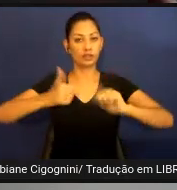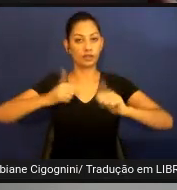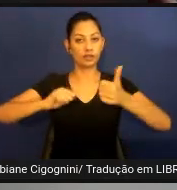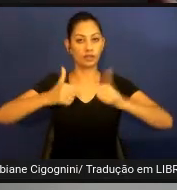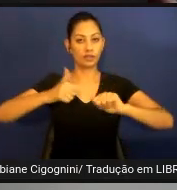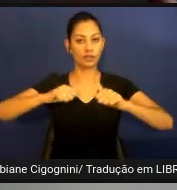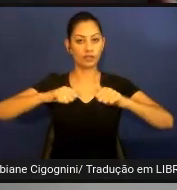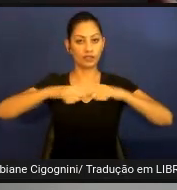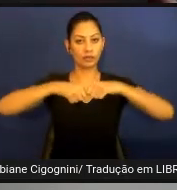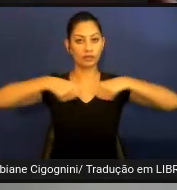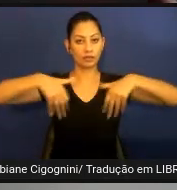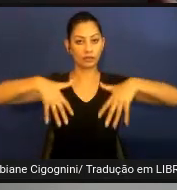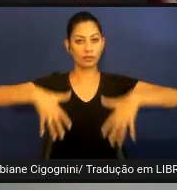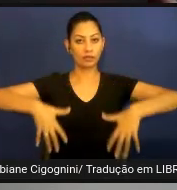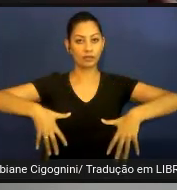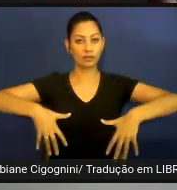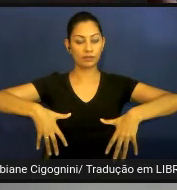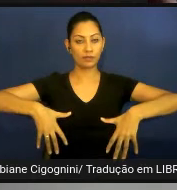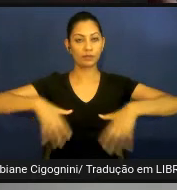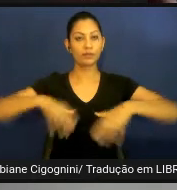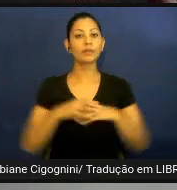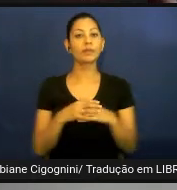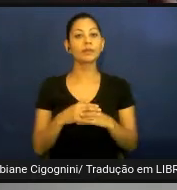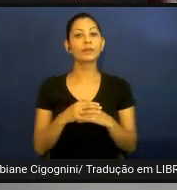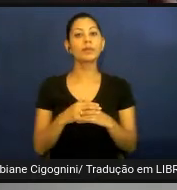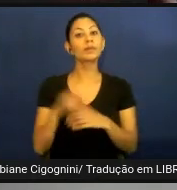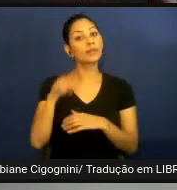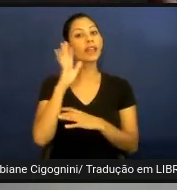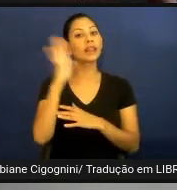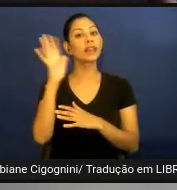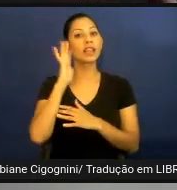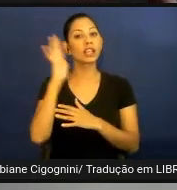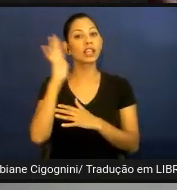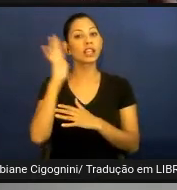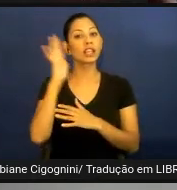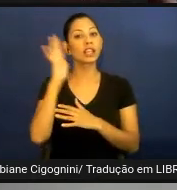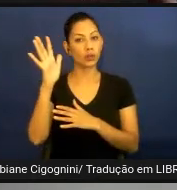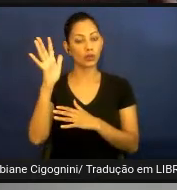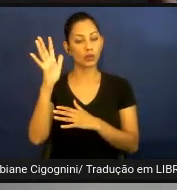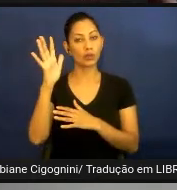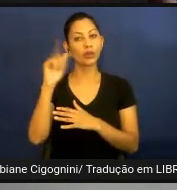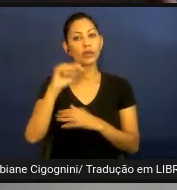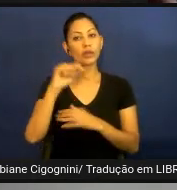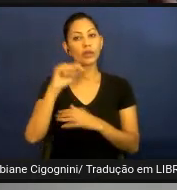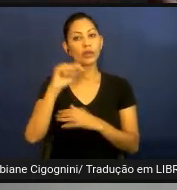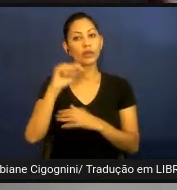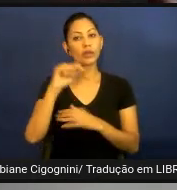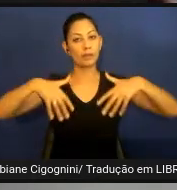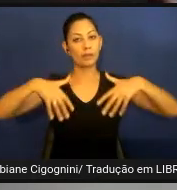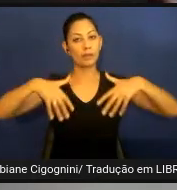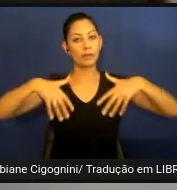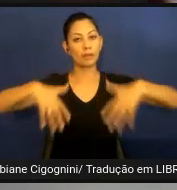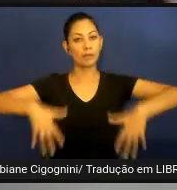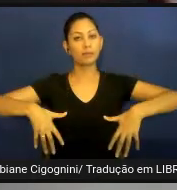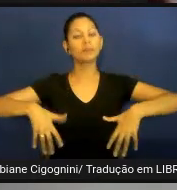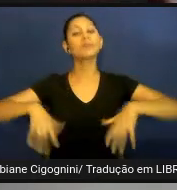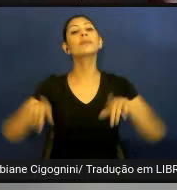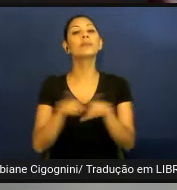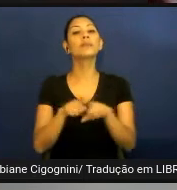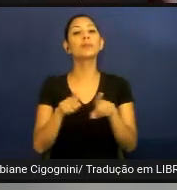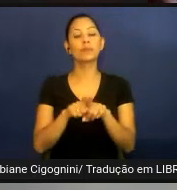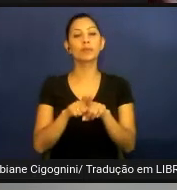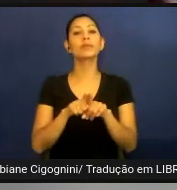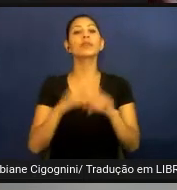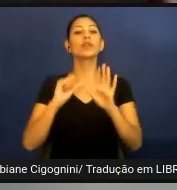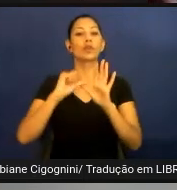era, essa era teórica, e este mapa em si fala sobre os parâmetros da Libras, configuração